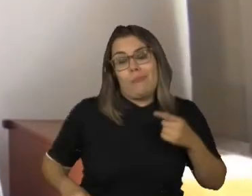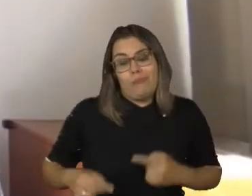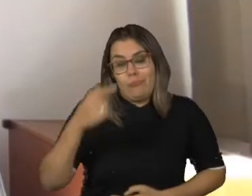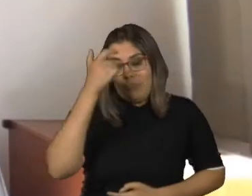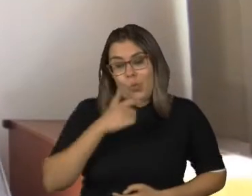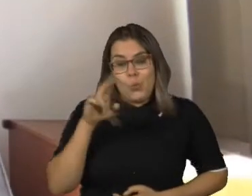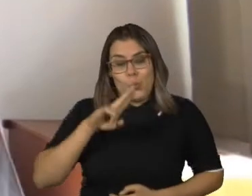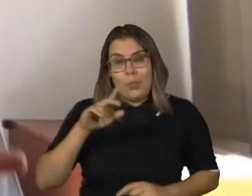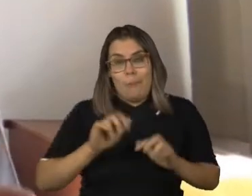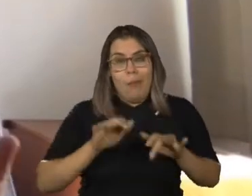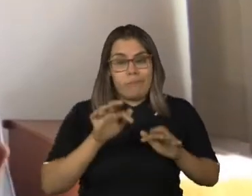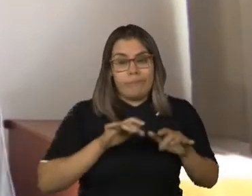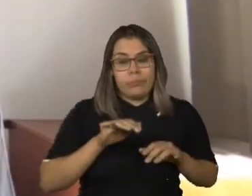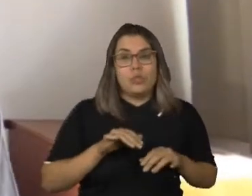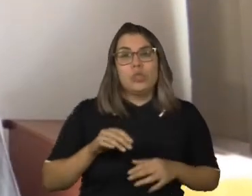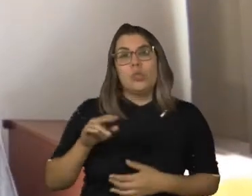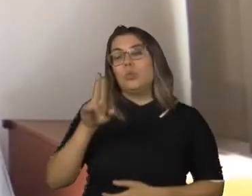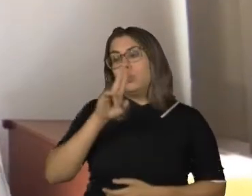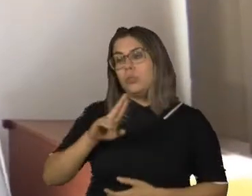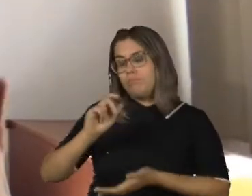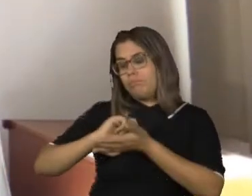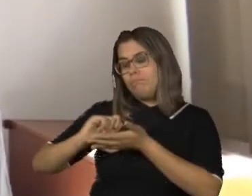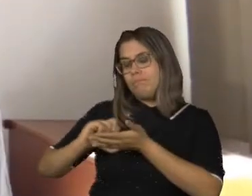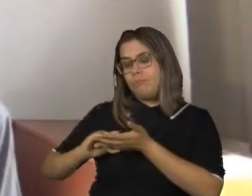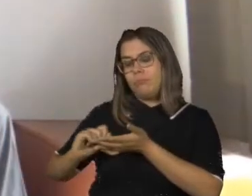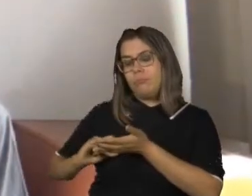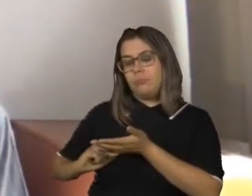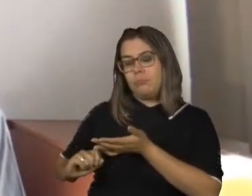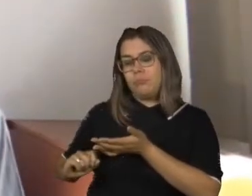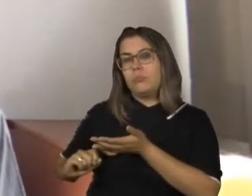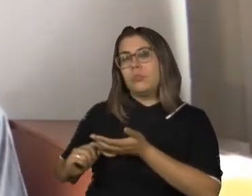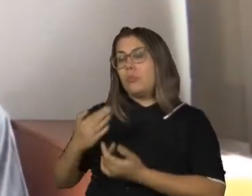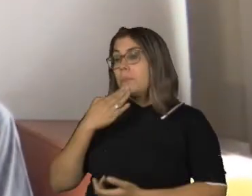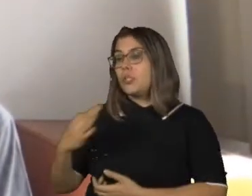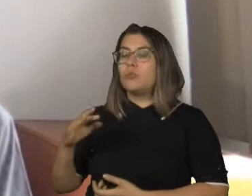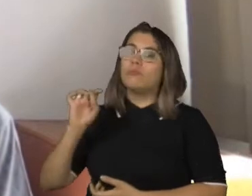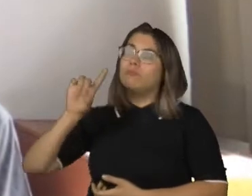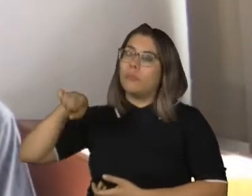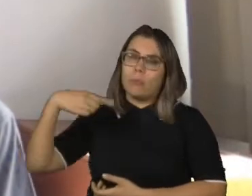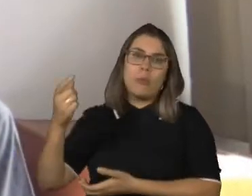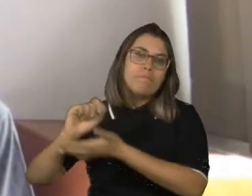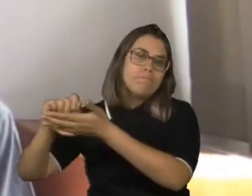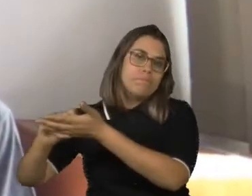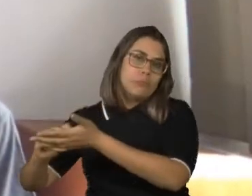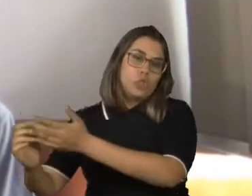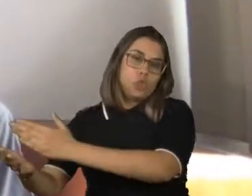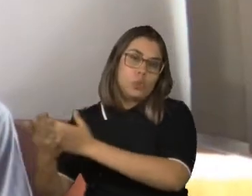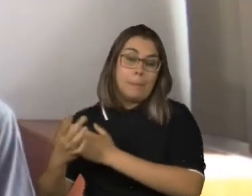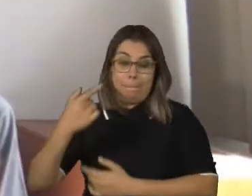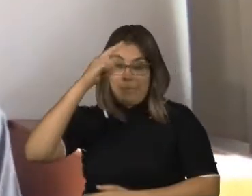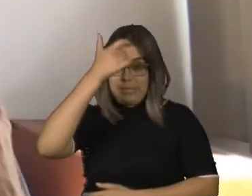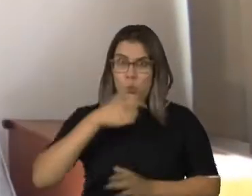contas, eu fiz a prova à mão e só pedi ajuda na hora de preencher o gabarito. No dia seguinte, o meu